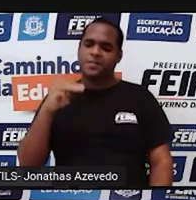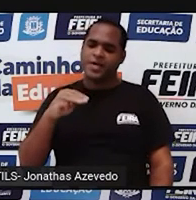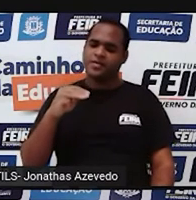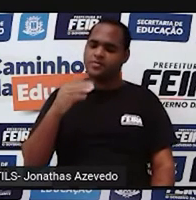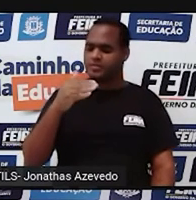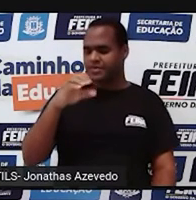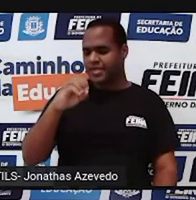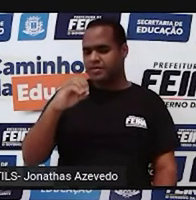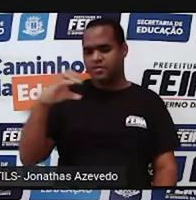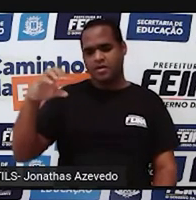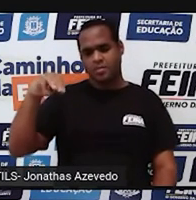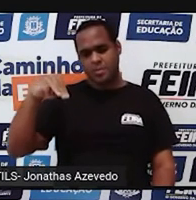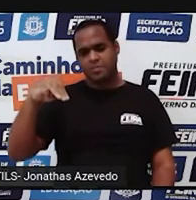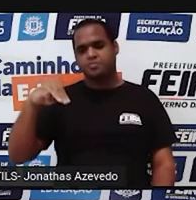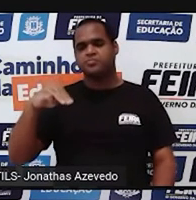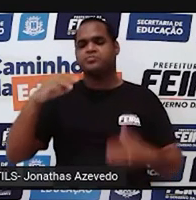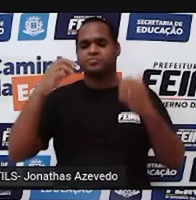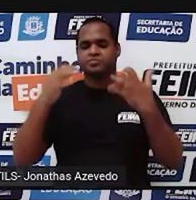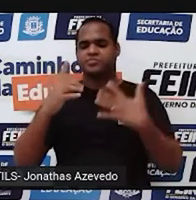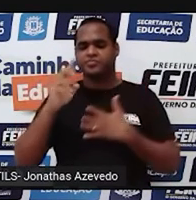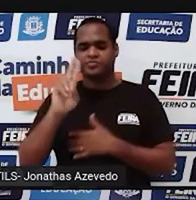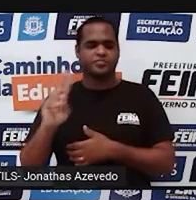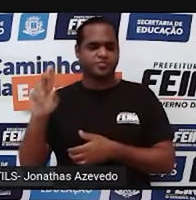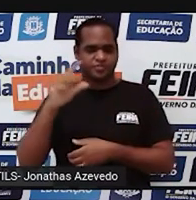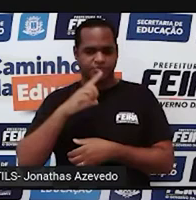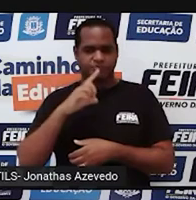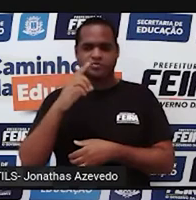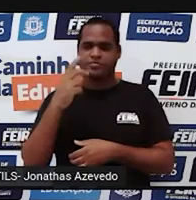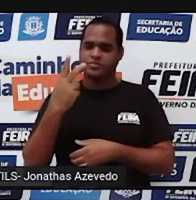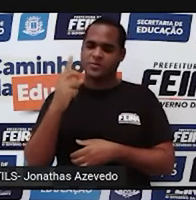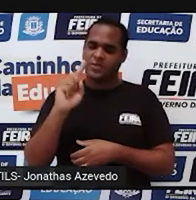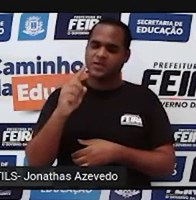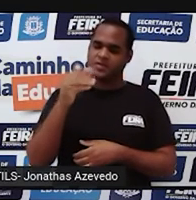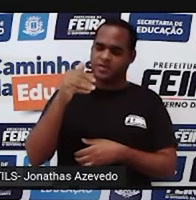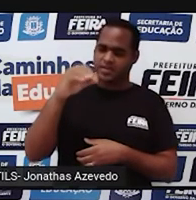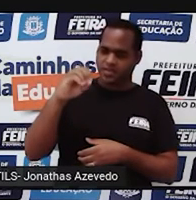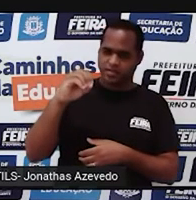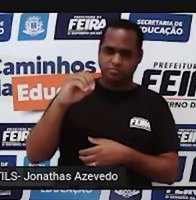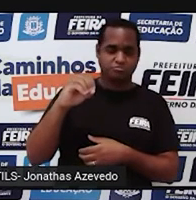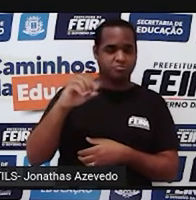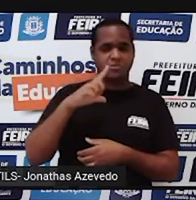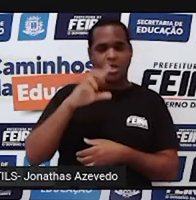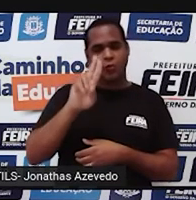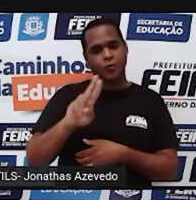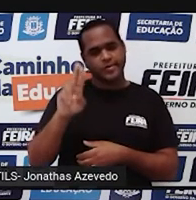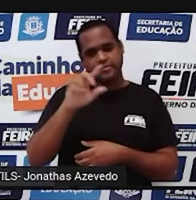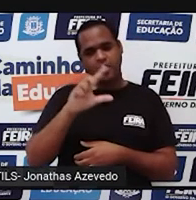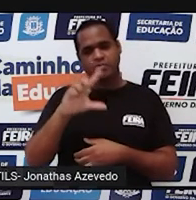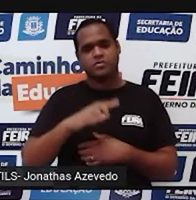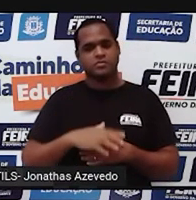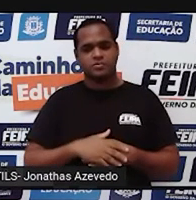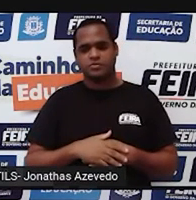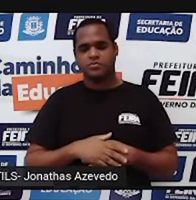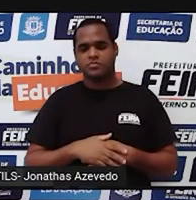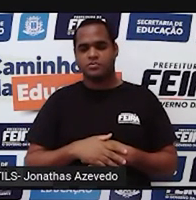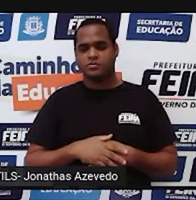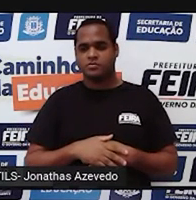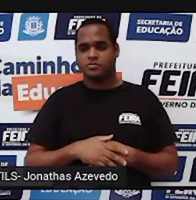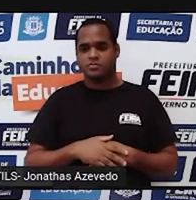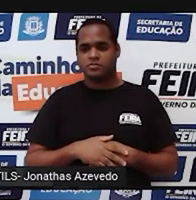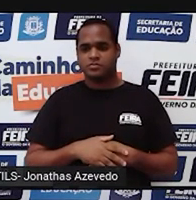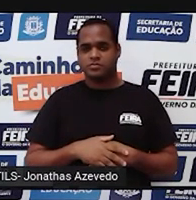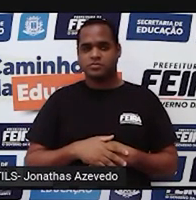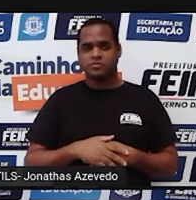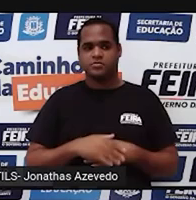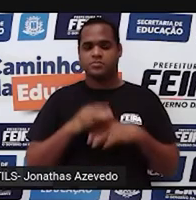dez centímetros. A gente usa dois vírgula dez, né? Enfim, tá aí